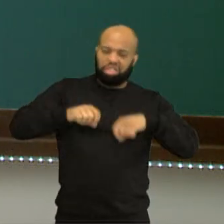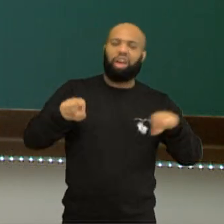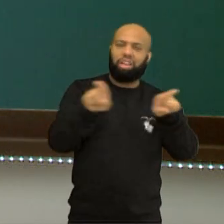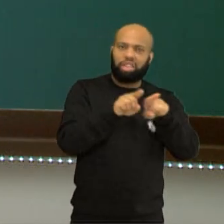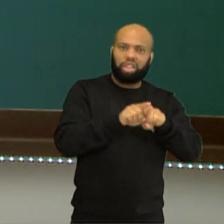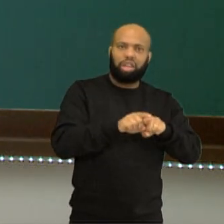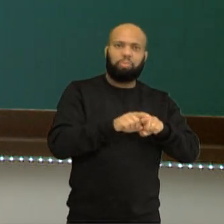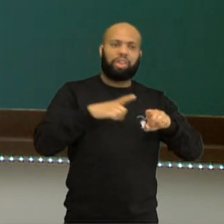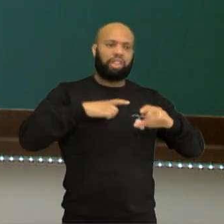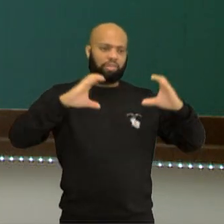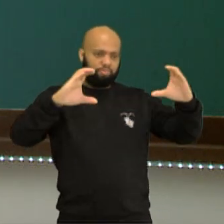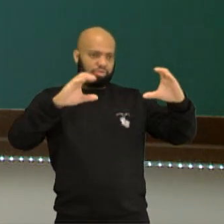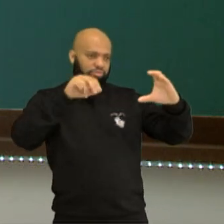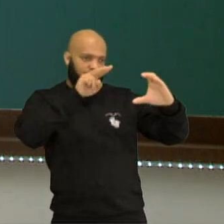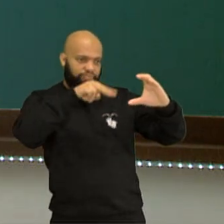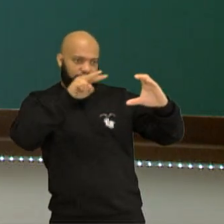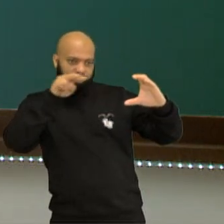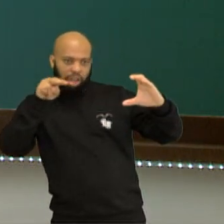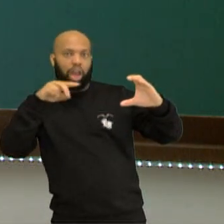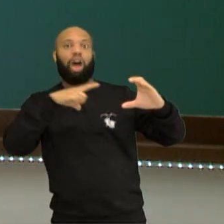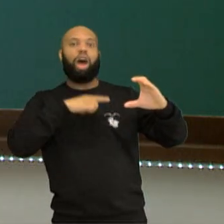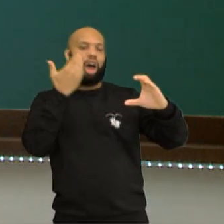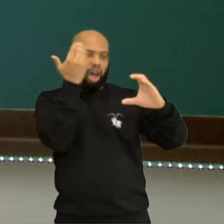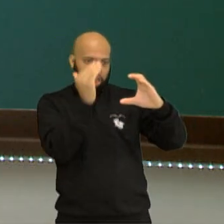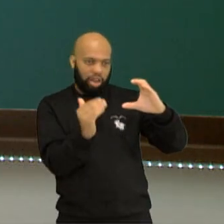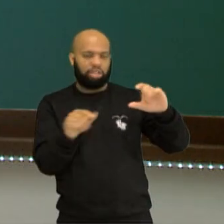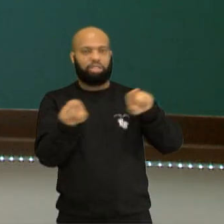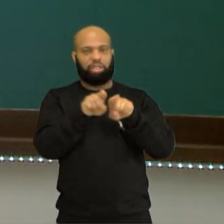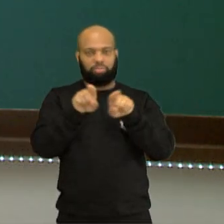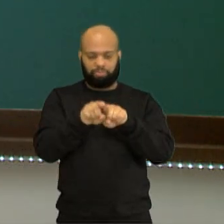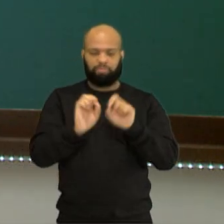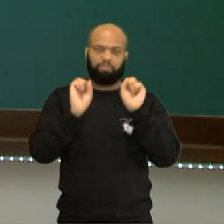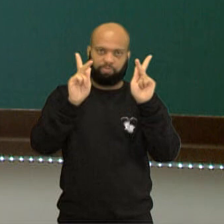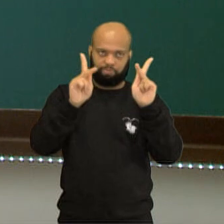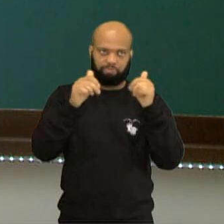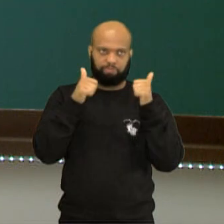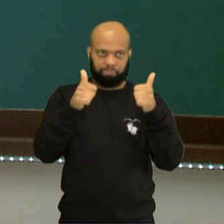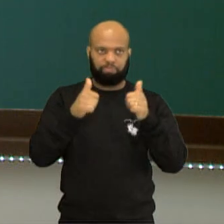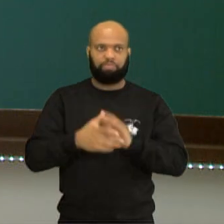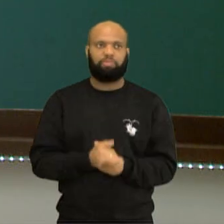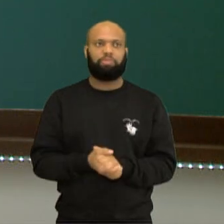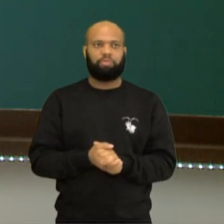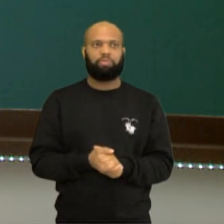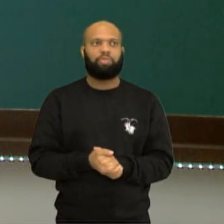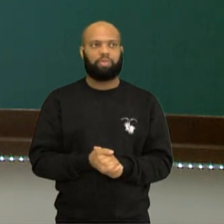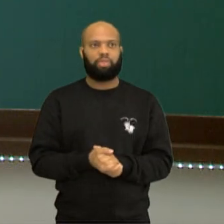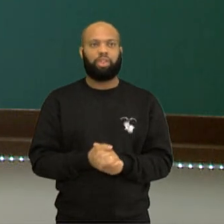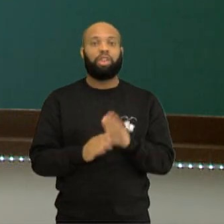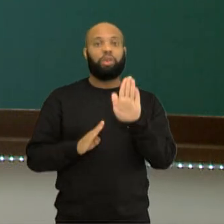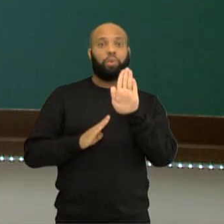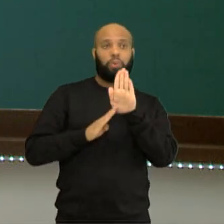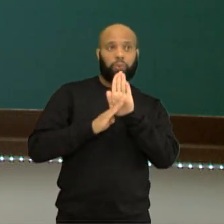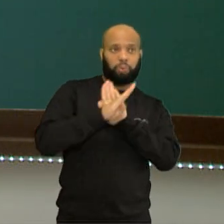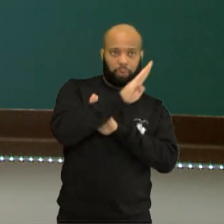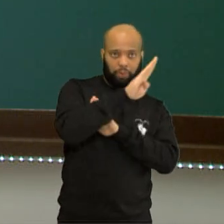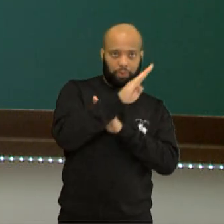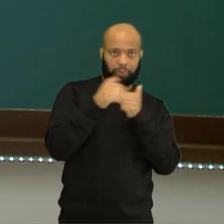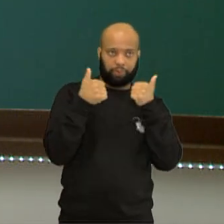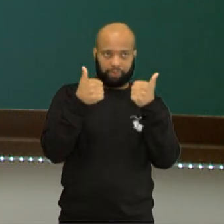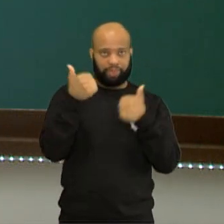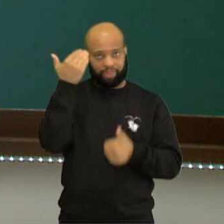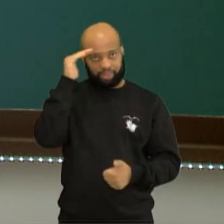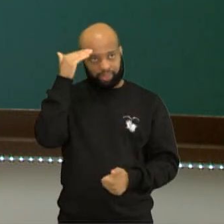conseguem analisar também na lei de formação dessa função. Muito bem. Então, nesse caso, ela é crescente.